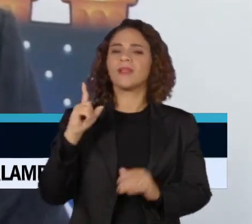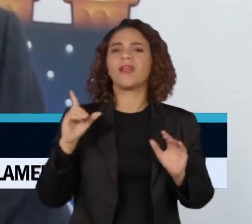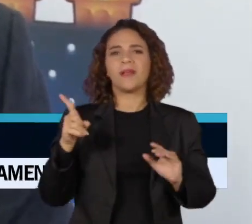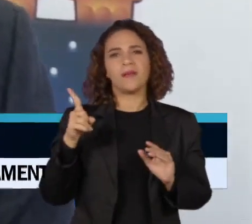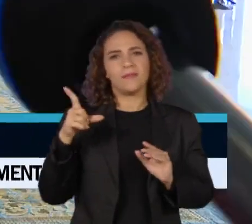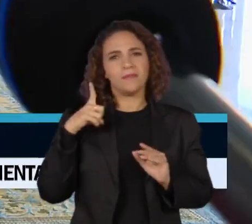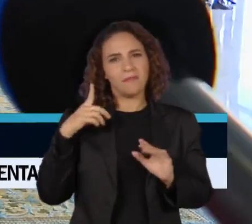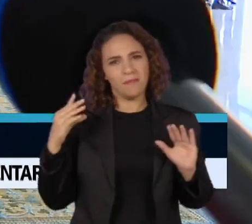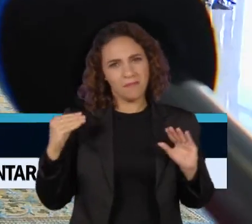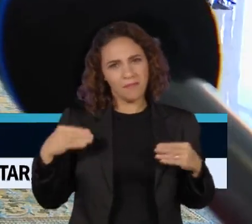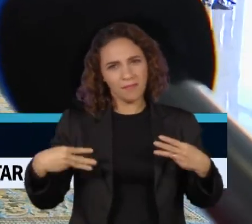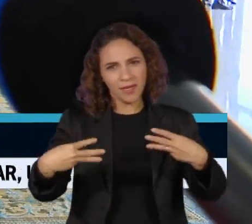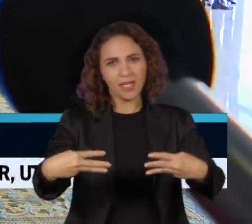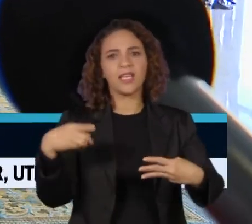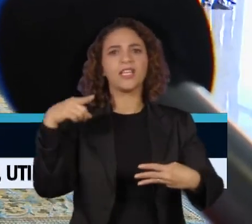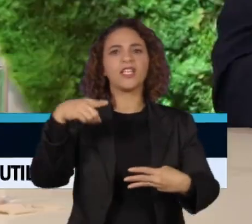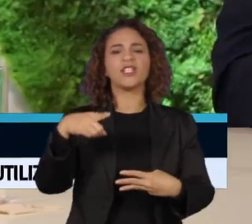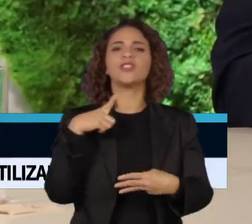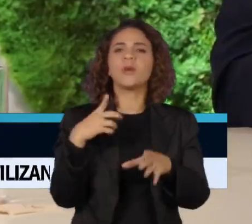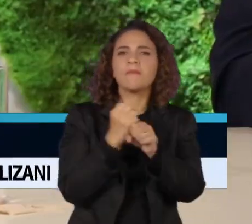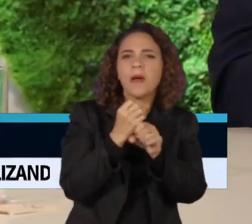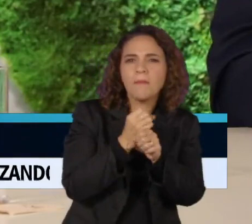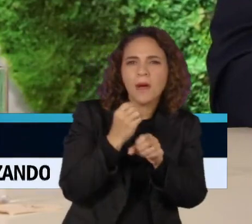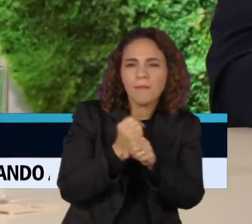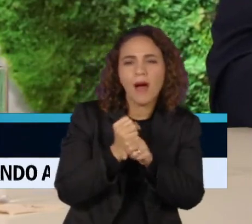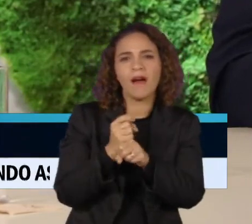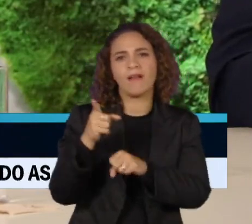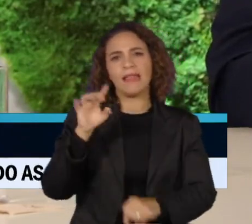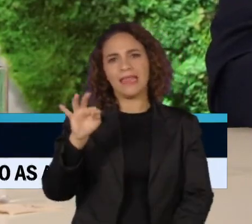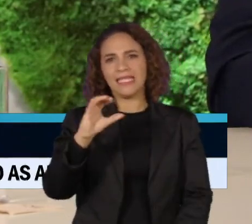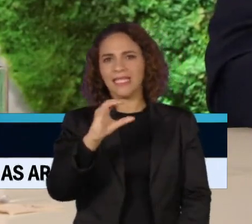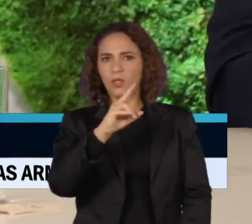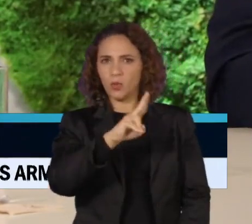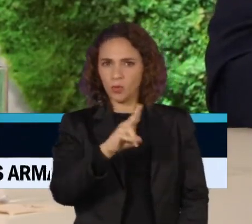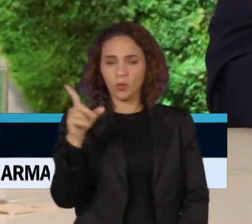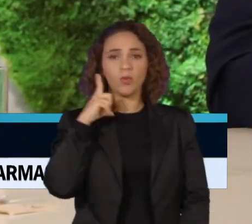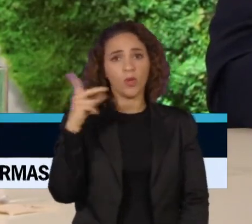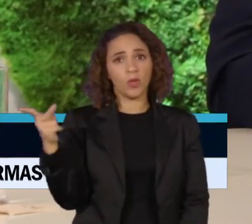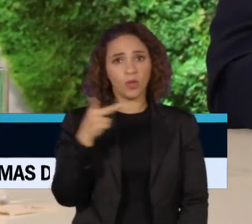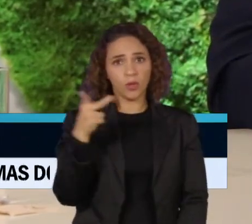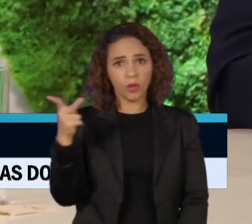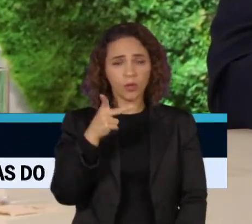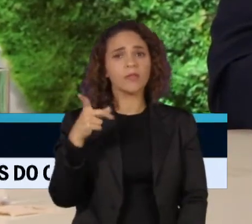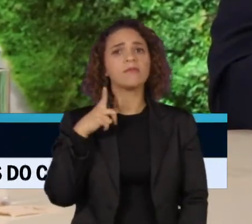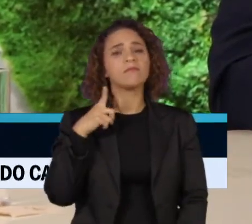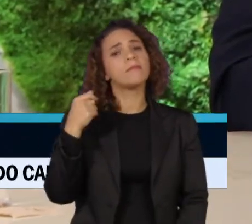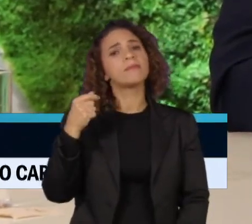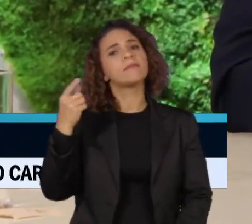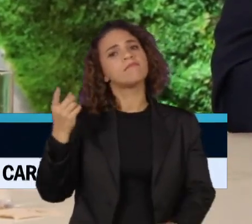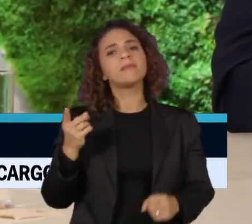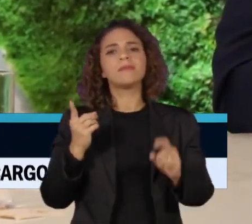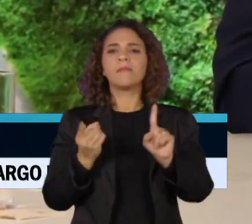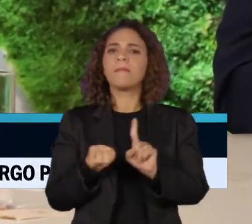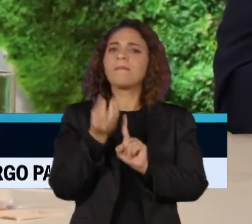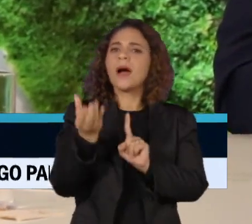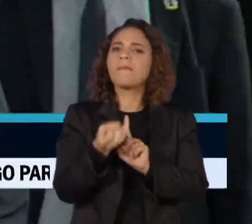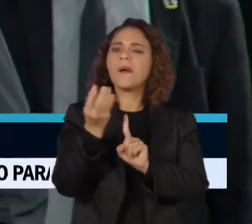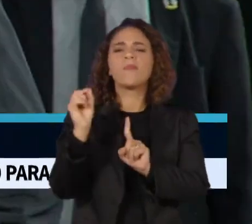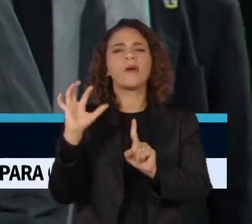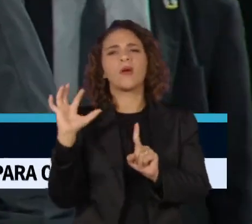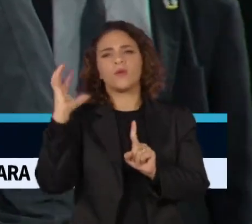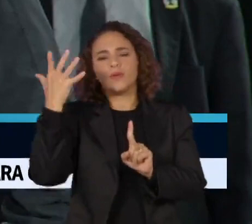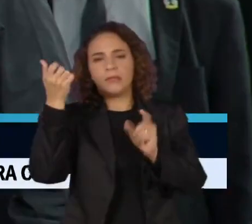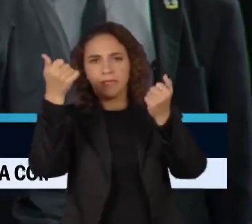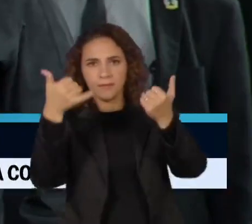Augusto Nardes, determinou que Bolsonaro e o ex-ministro de Minas e Energia, Bento Albuquerque, prestem depoimento sobre o episódio.